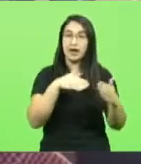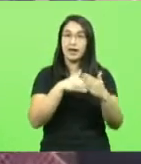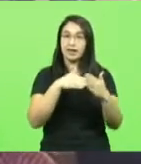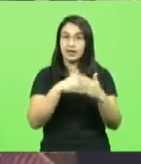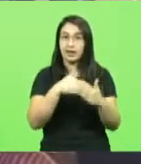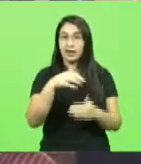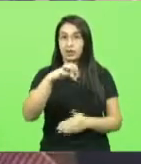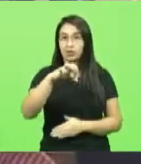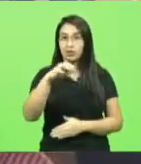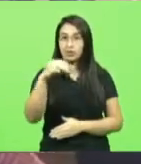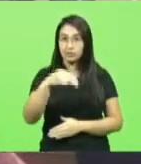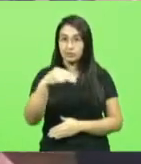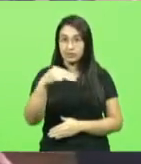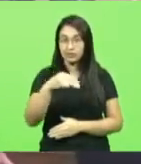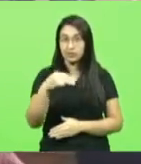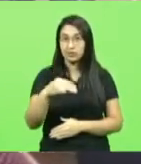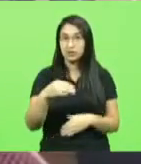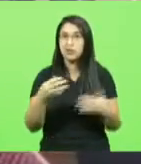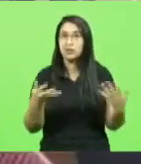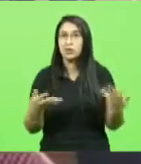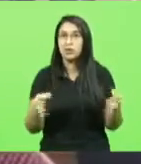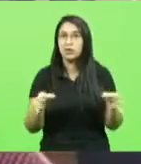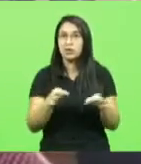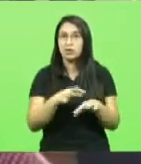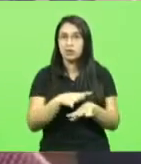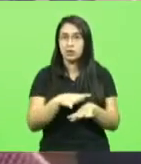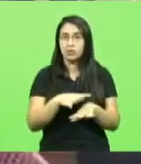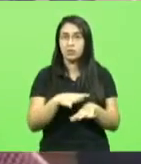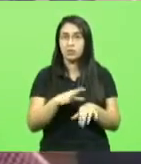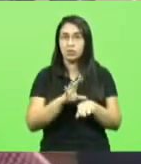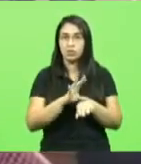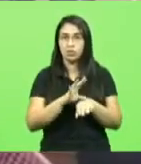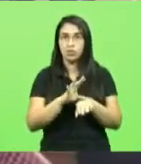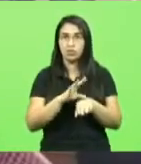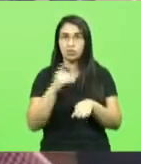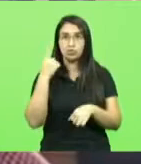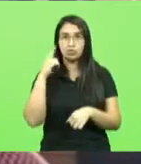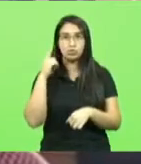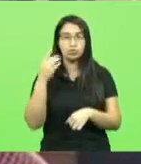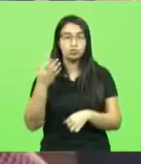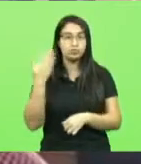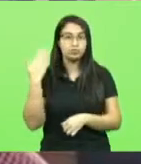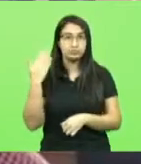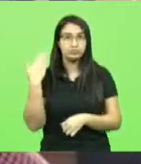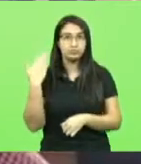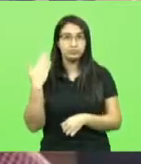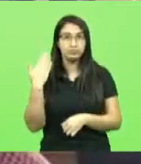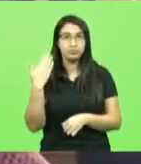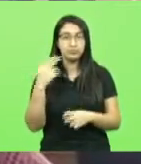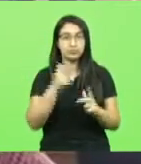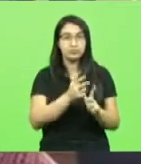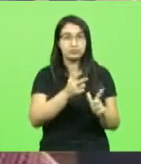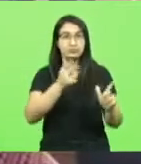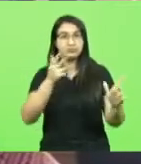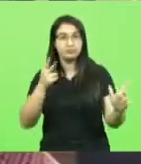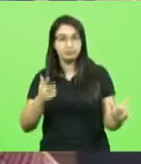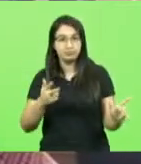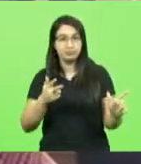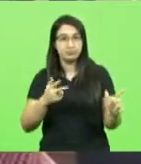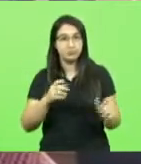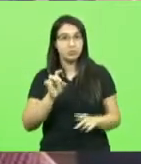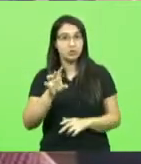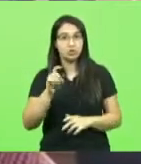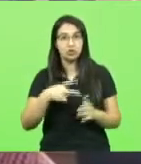Agora, terminou um curso há dias atrás que online, de dois meses,